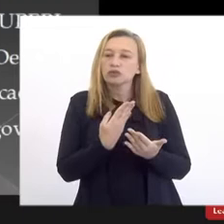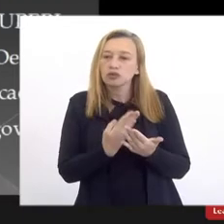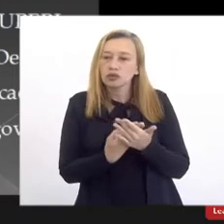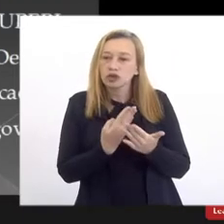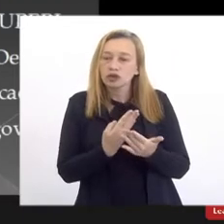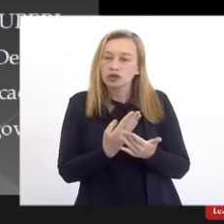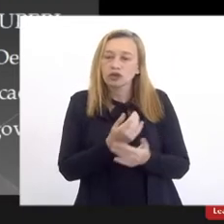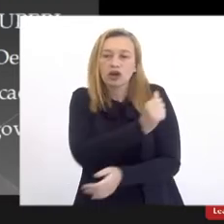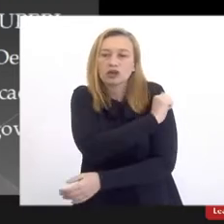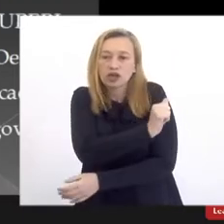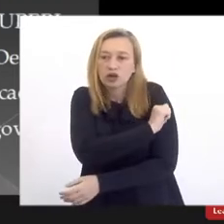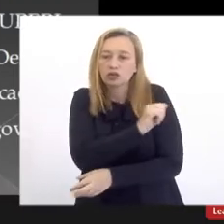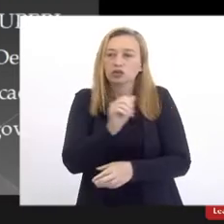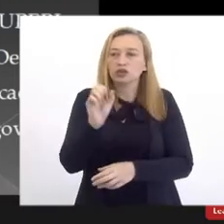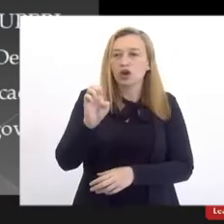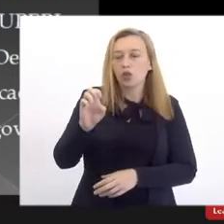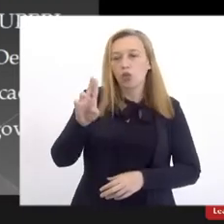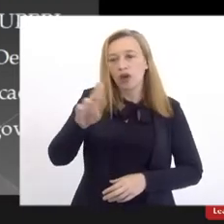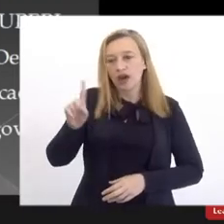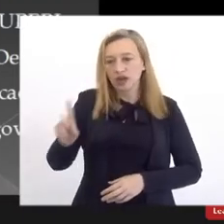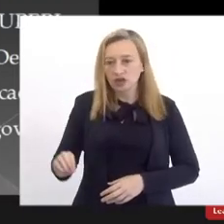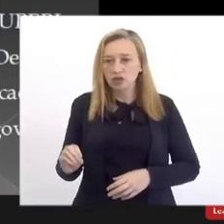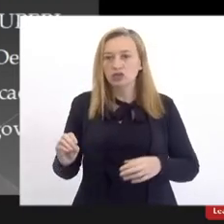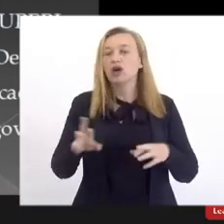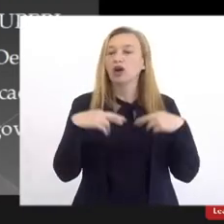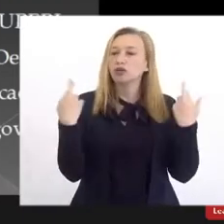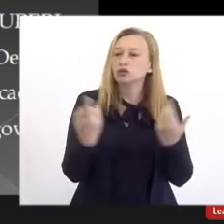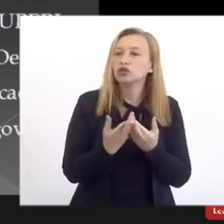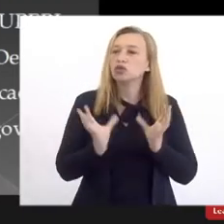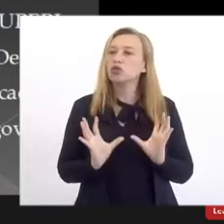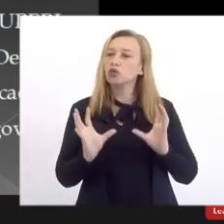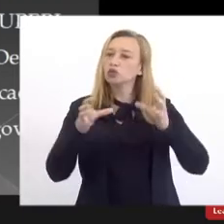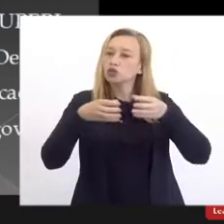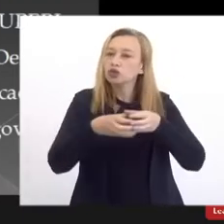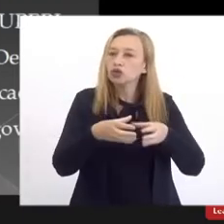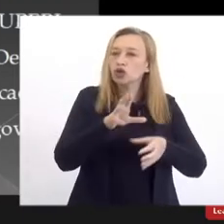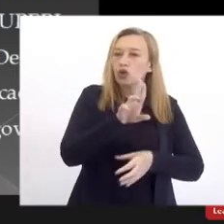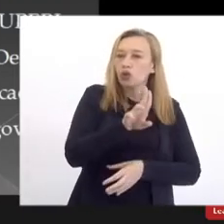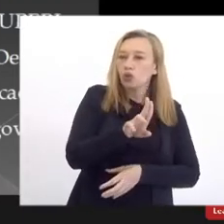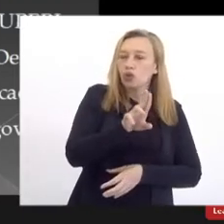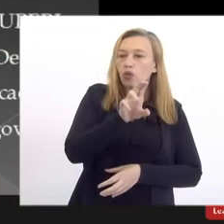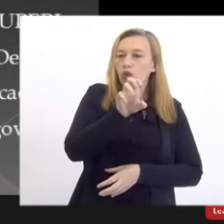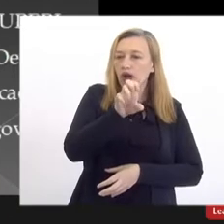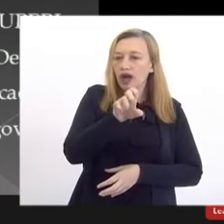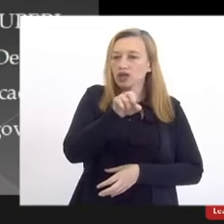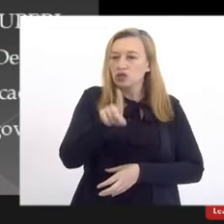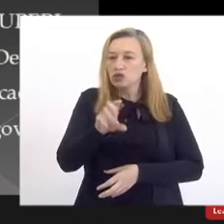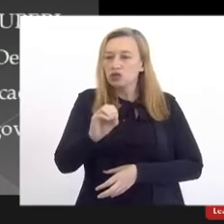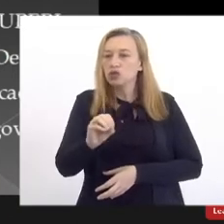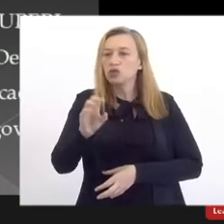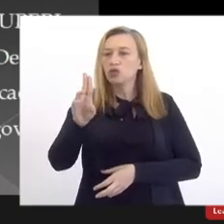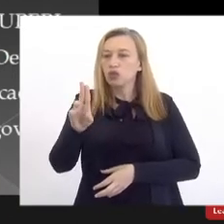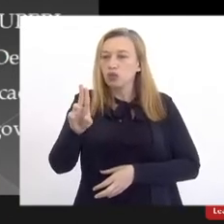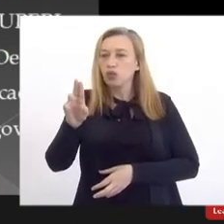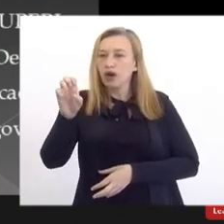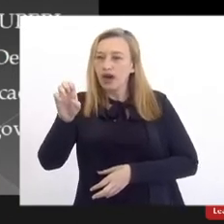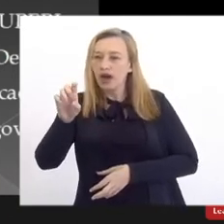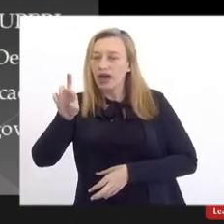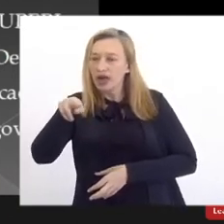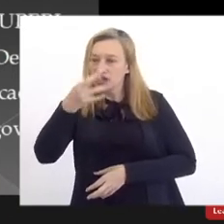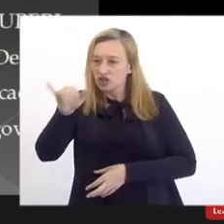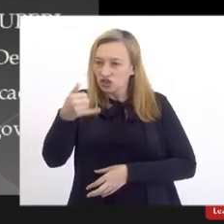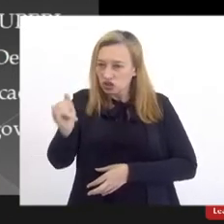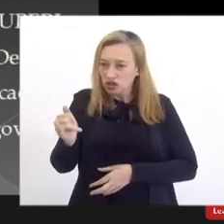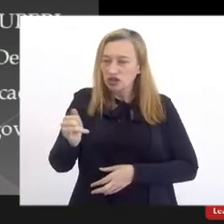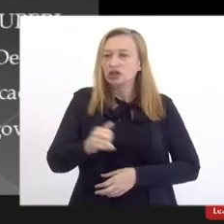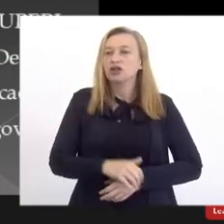audiência pública conjunta da UESO com a UERJ, com participação das reitorias da UESO da UERJ, os DCEs da